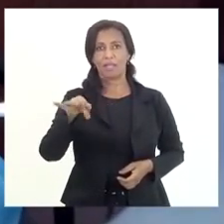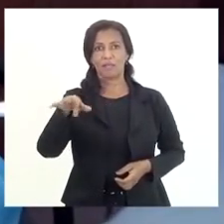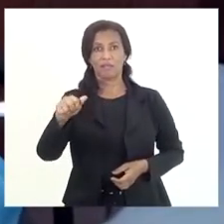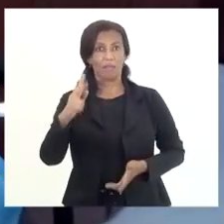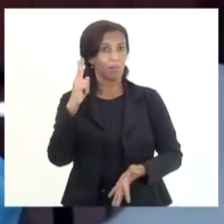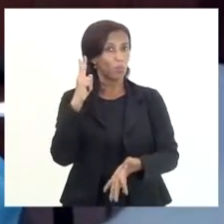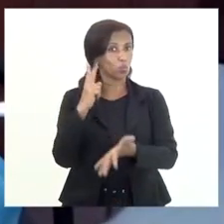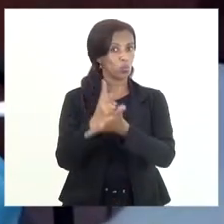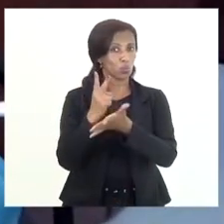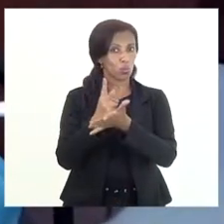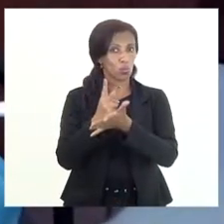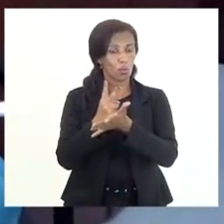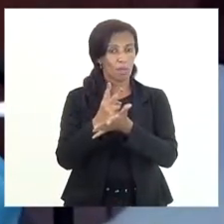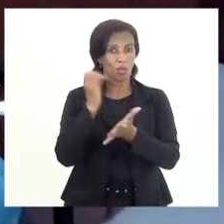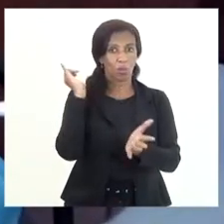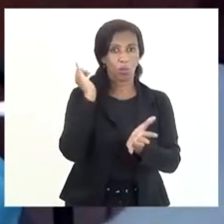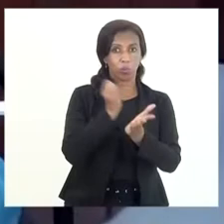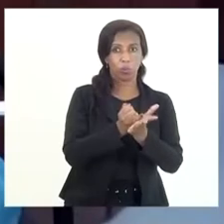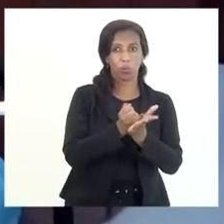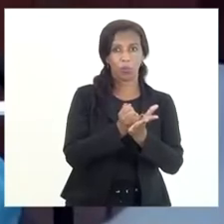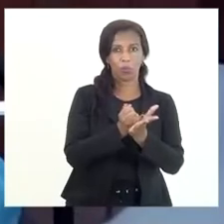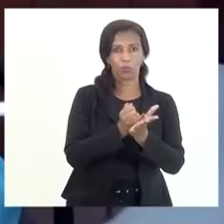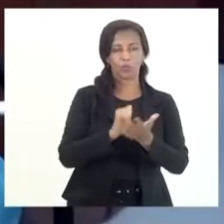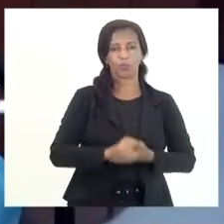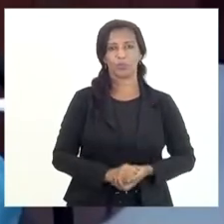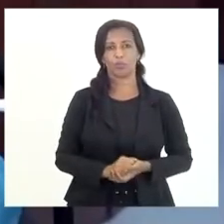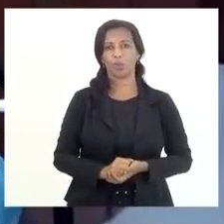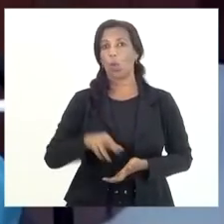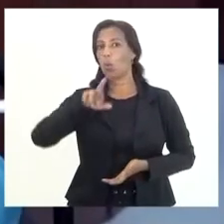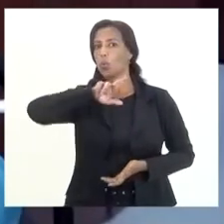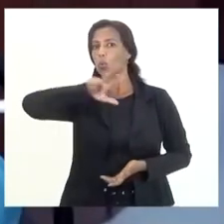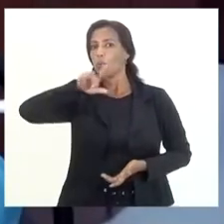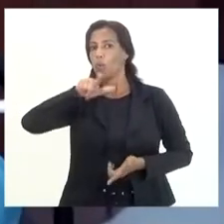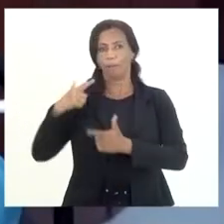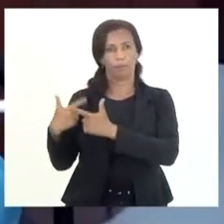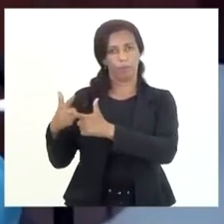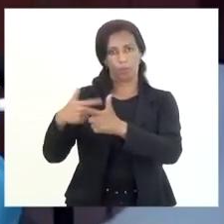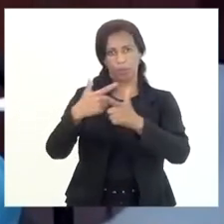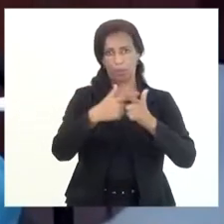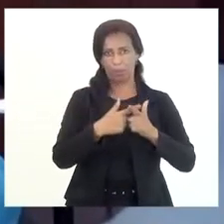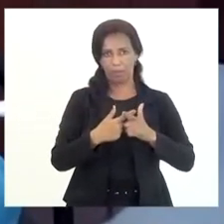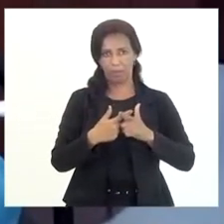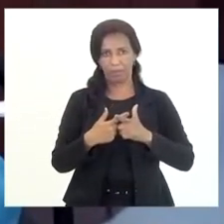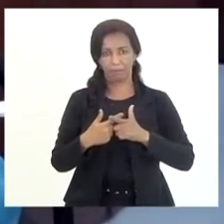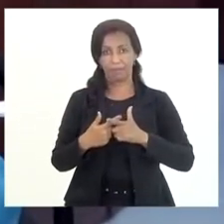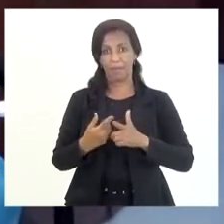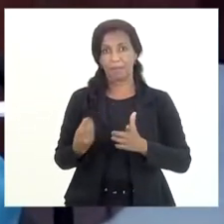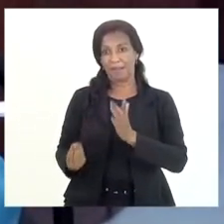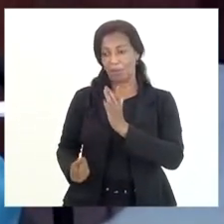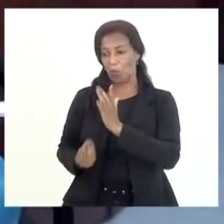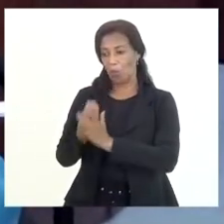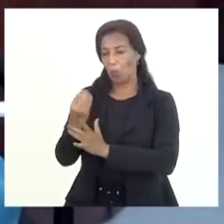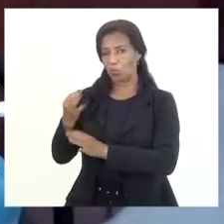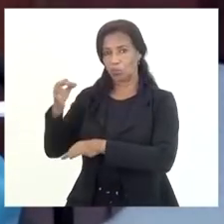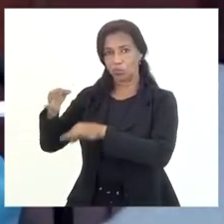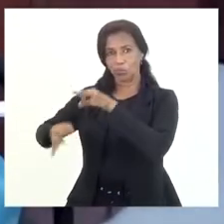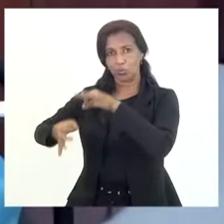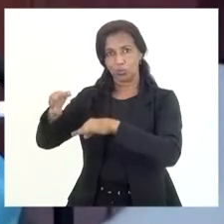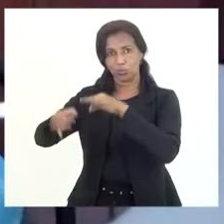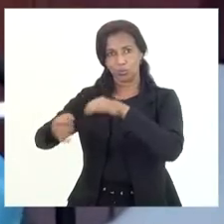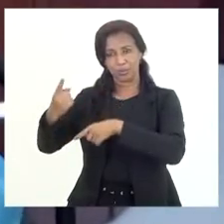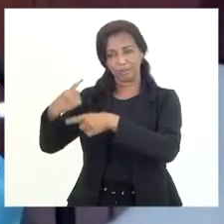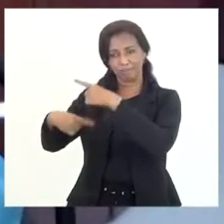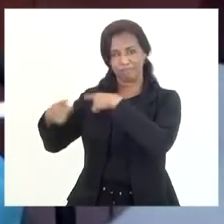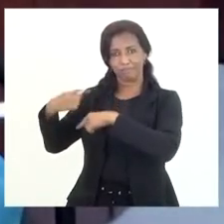mesmo auto de infração, o que não é nenhum problema, mas isso gerou um gargalo jurídico à época